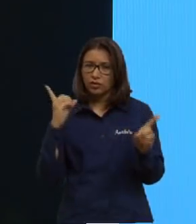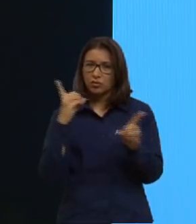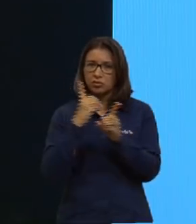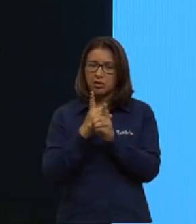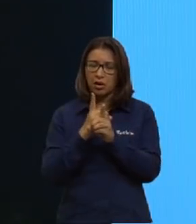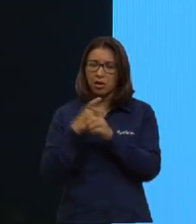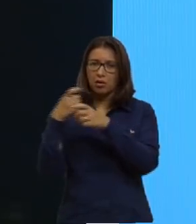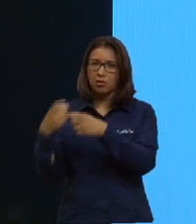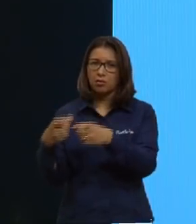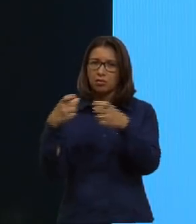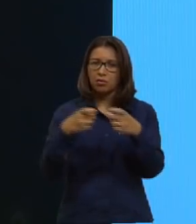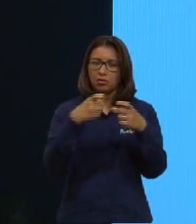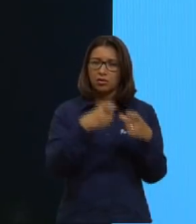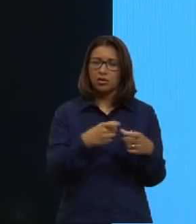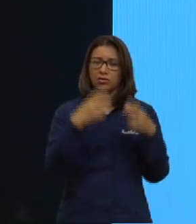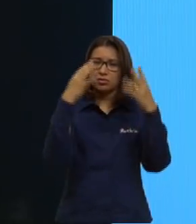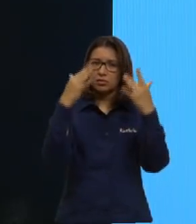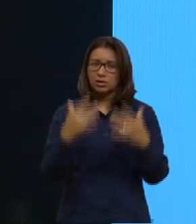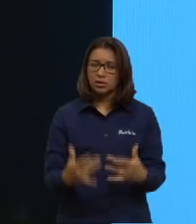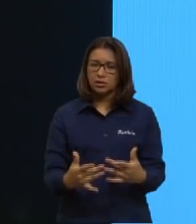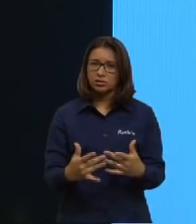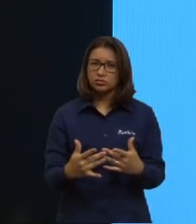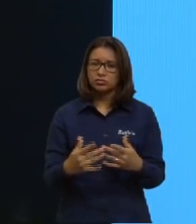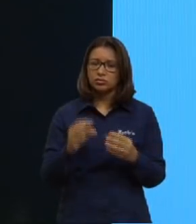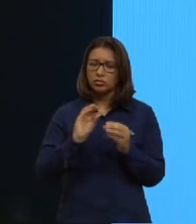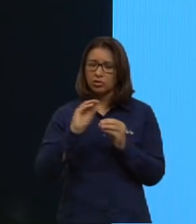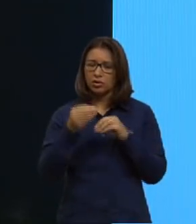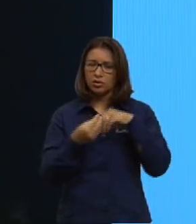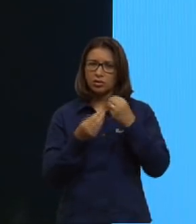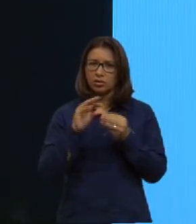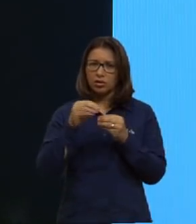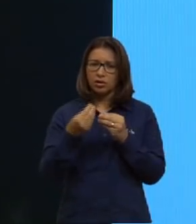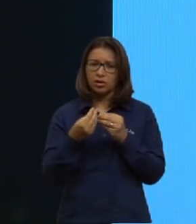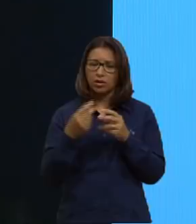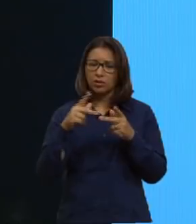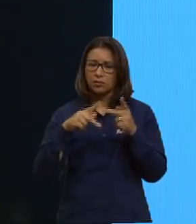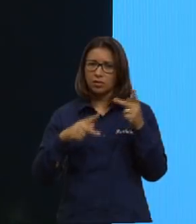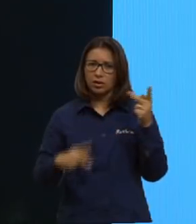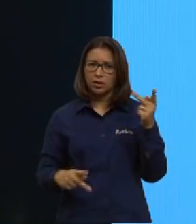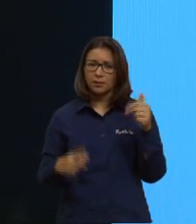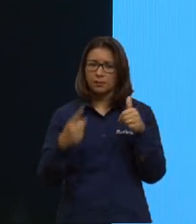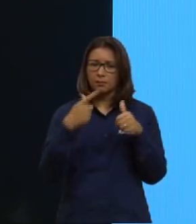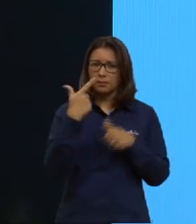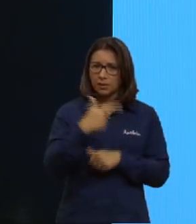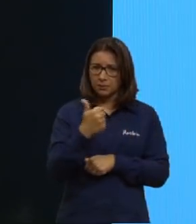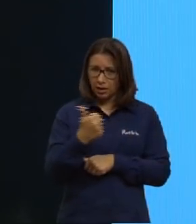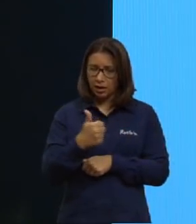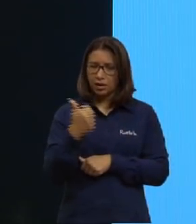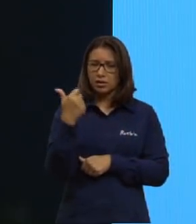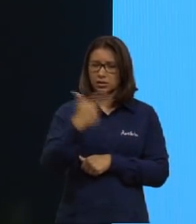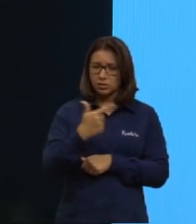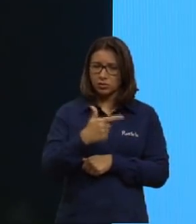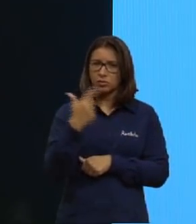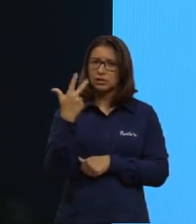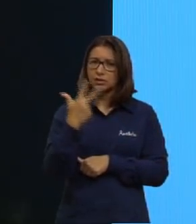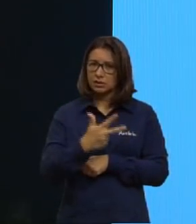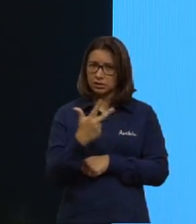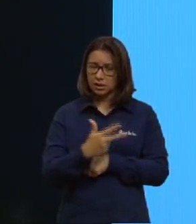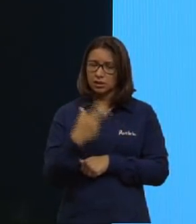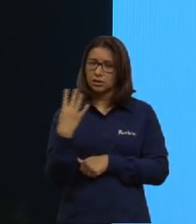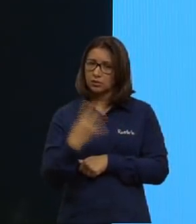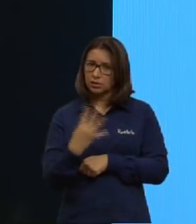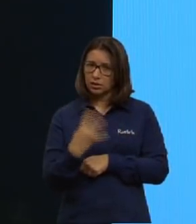locais dizendo aminoácidos ou proteína primária, secundária, terciária e quaternária.